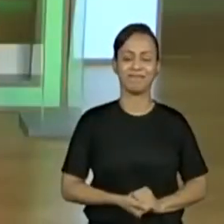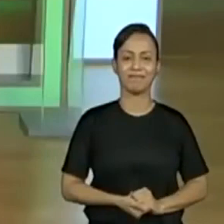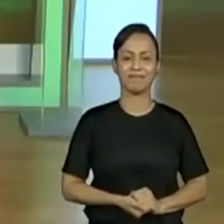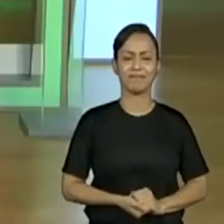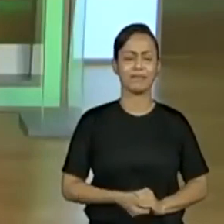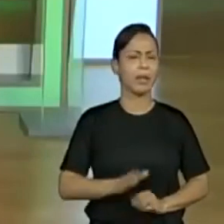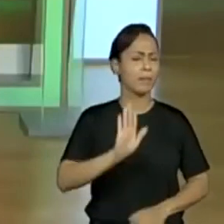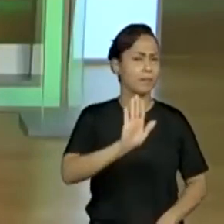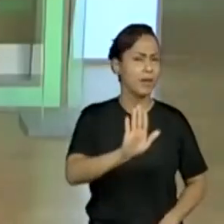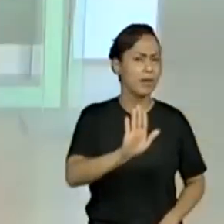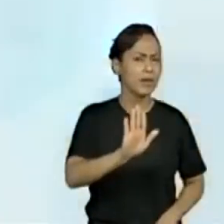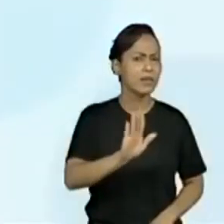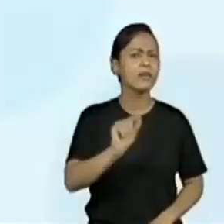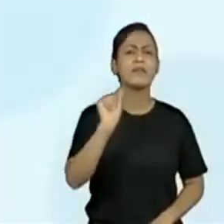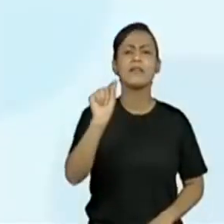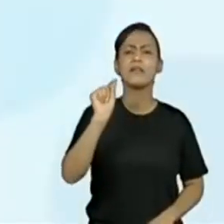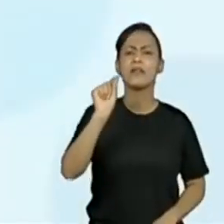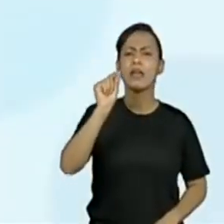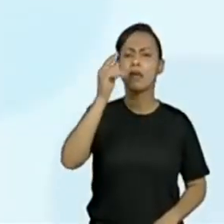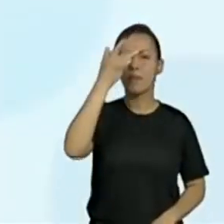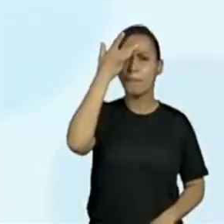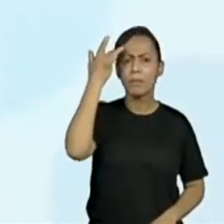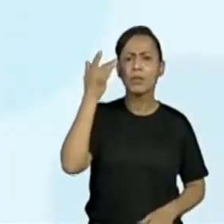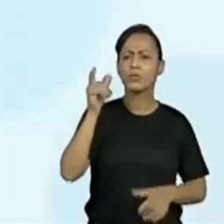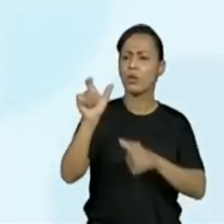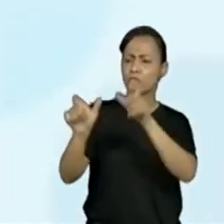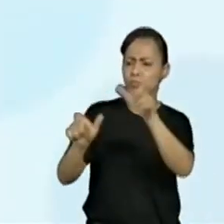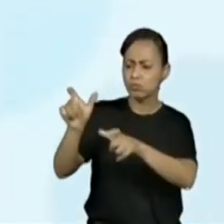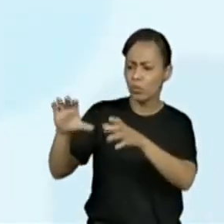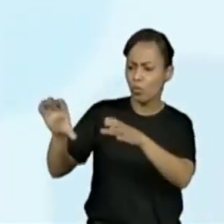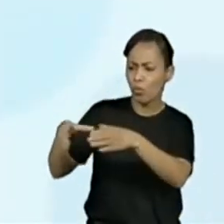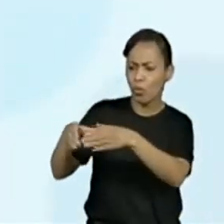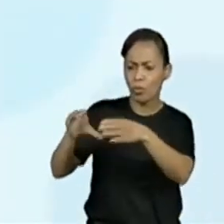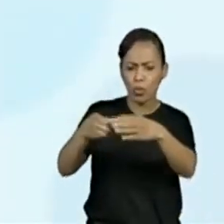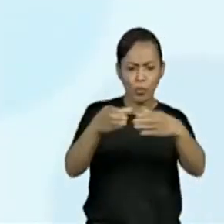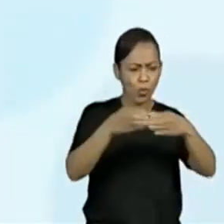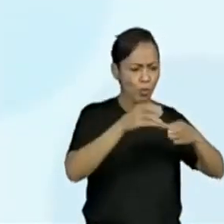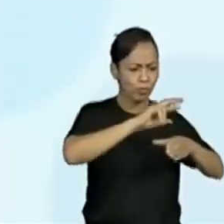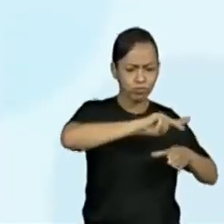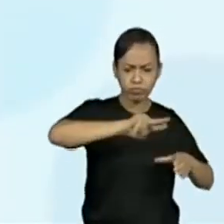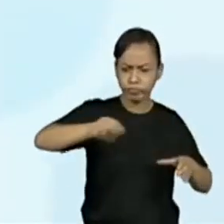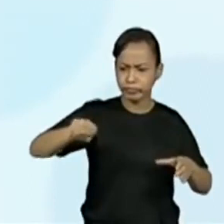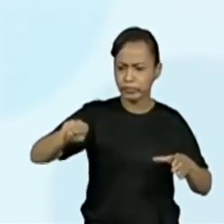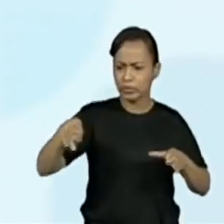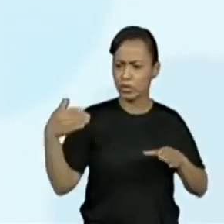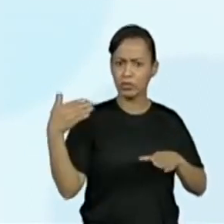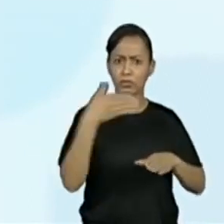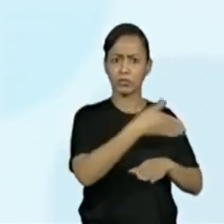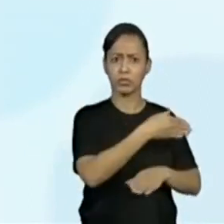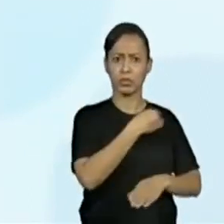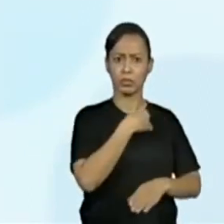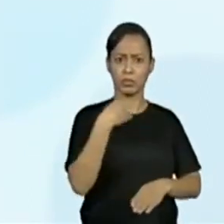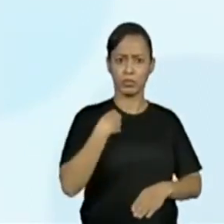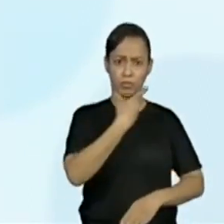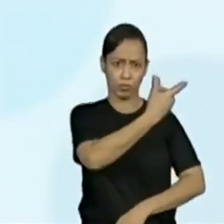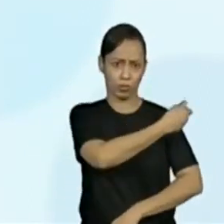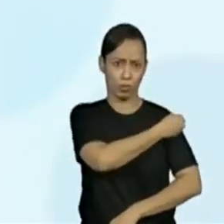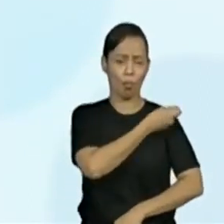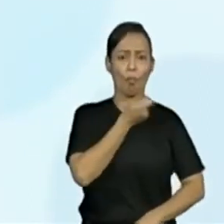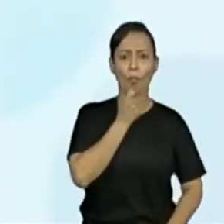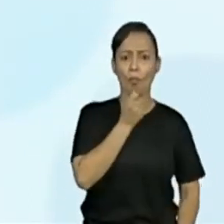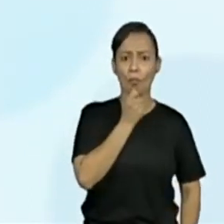Quem faz parte de outros grupos e ainda não procurou uma unidade de saúde,